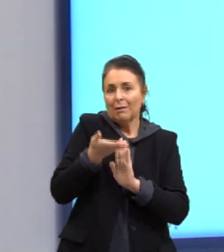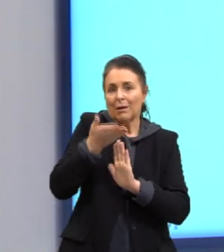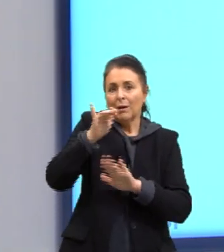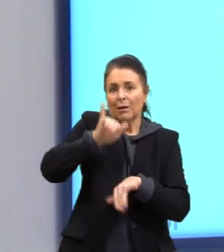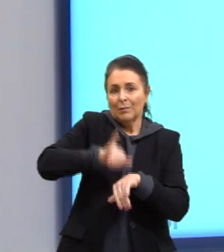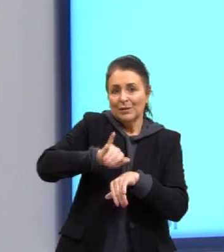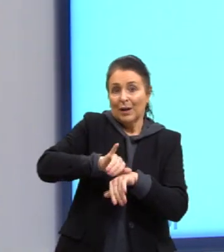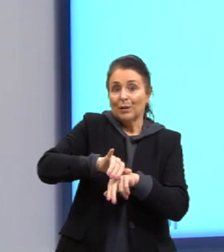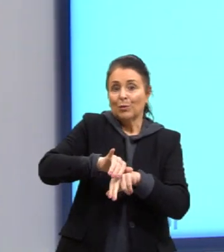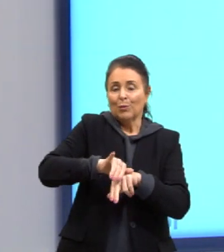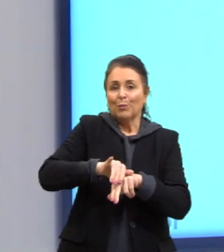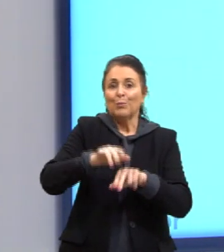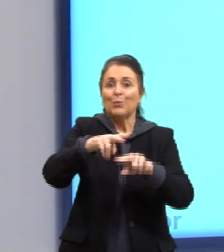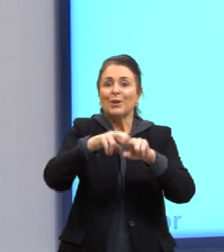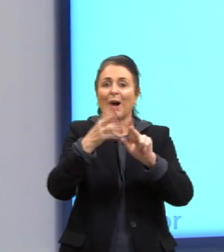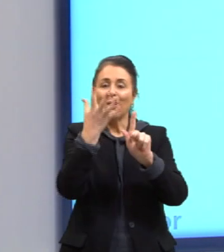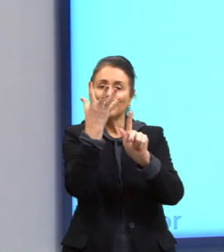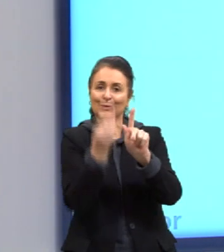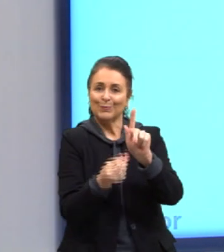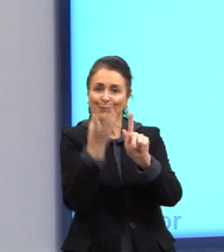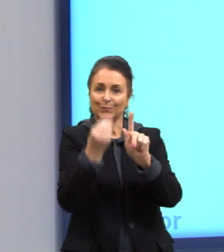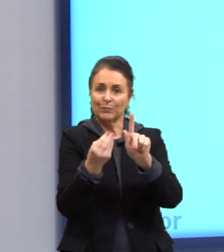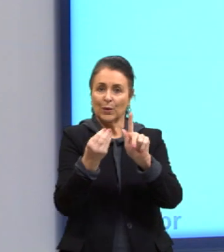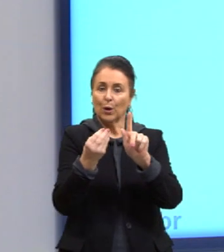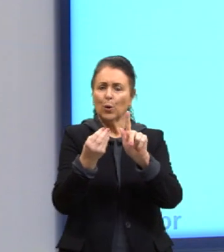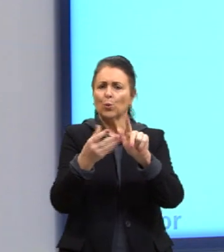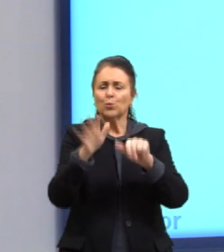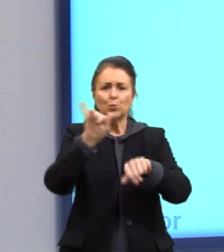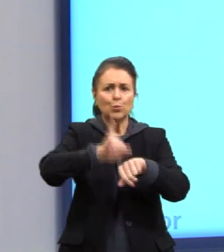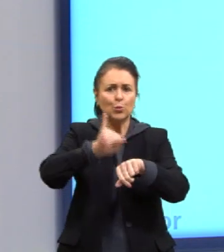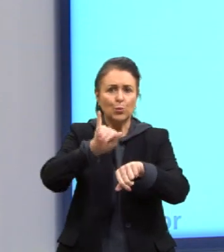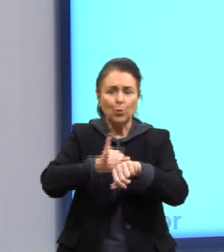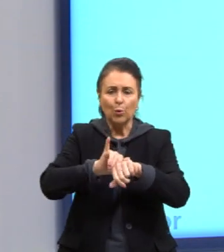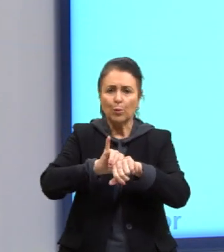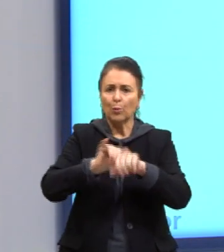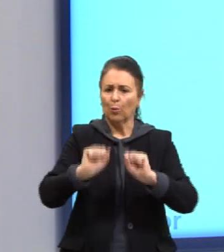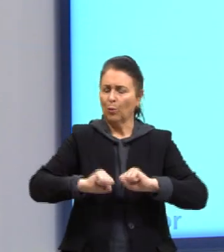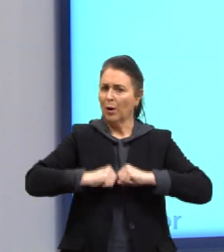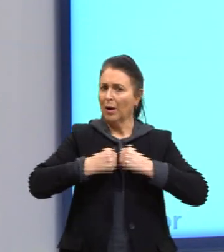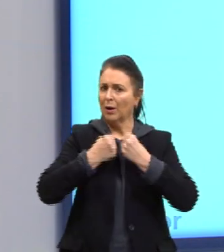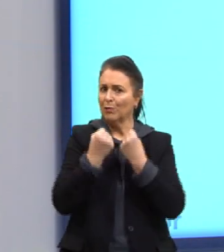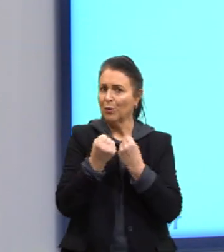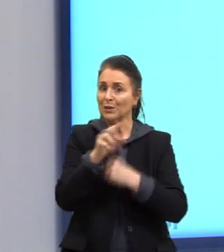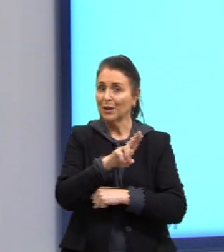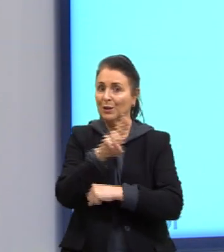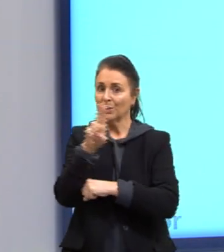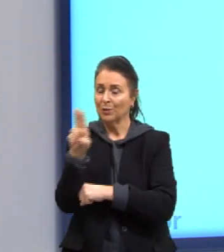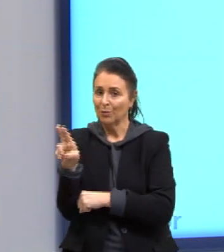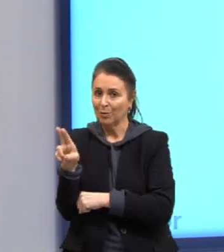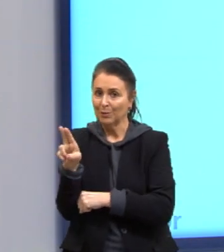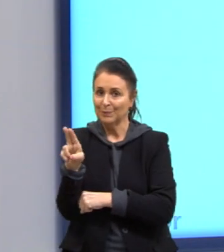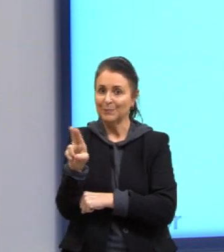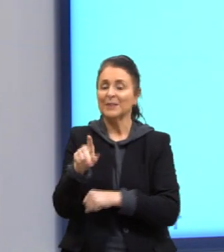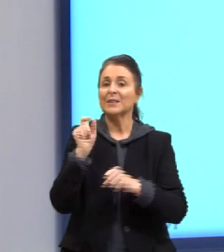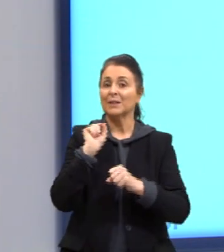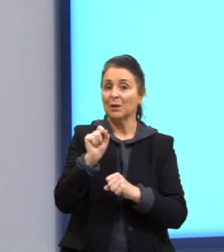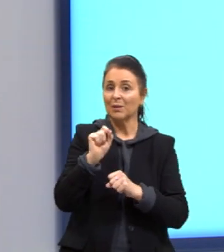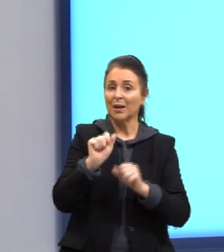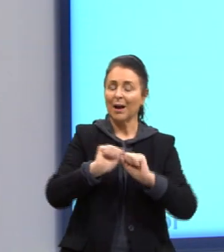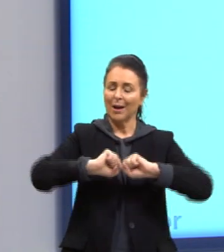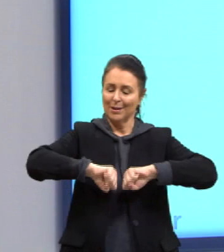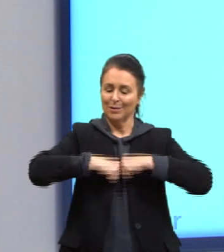gravidade terrestre. A energia de um corpo, devido a sua posição elevada, é chamada de energia potencial